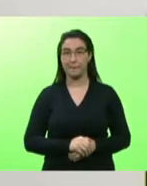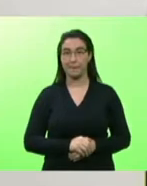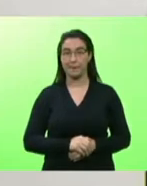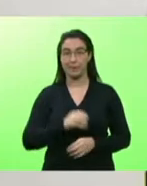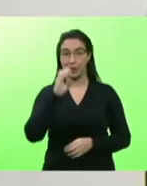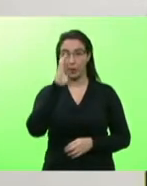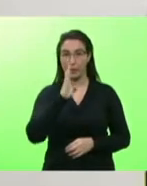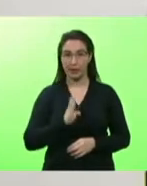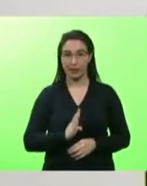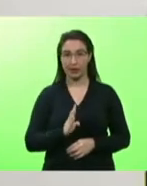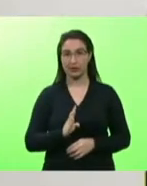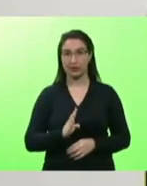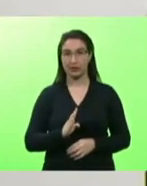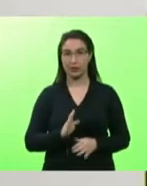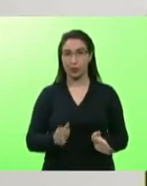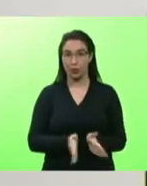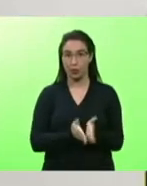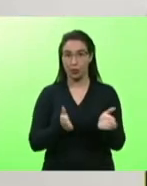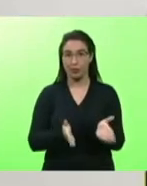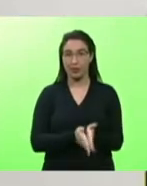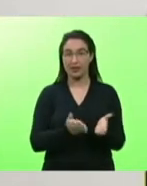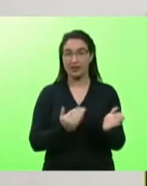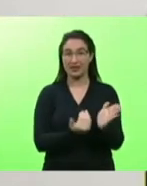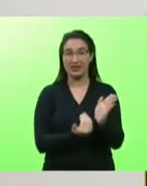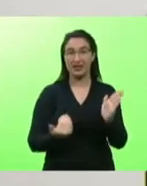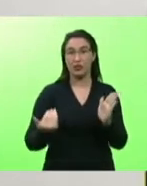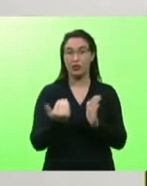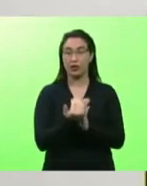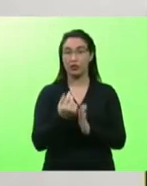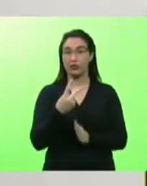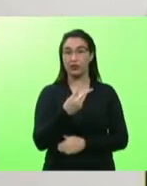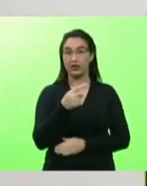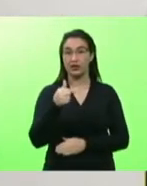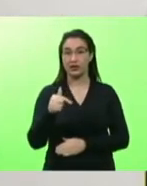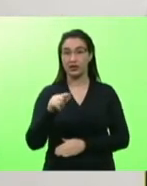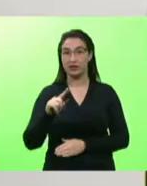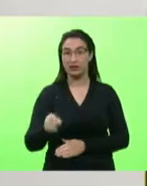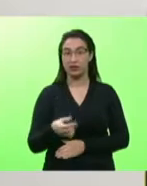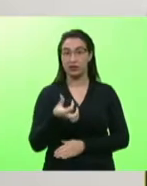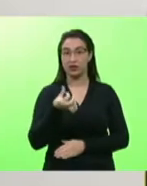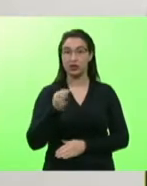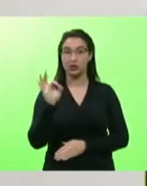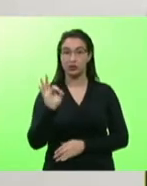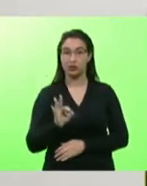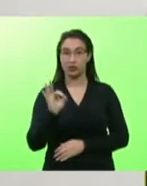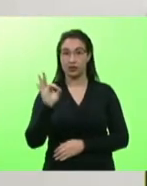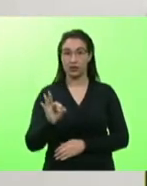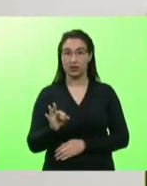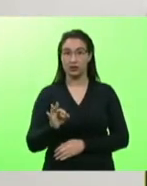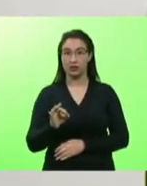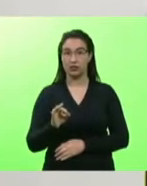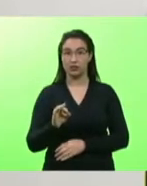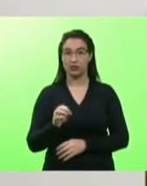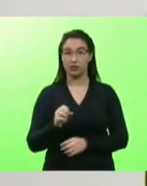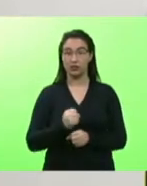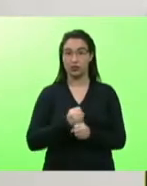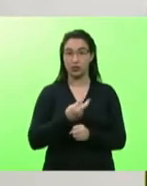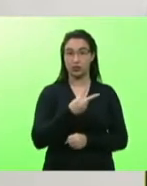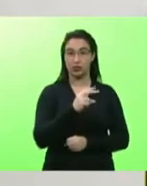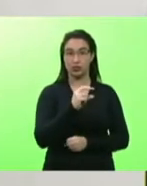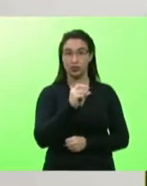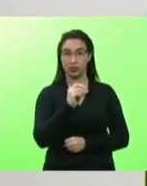pobreza, cresceu 27,6% de 2018 para cá. E para